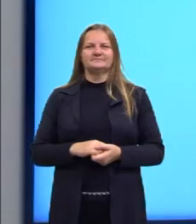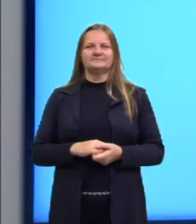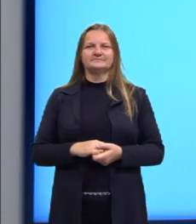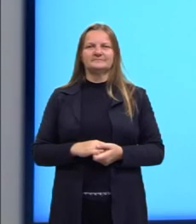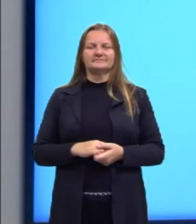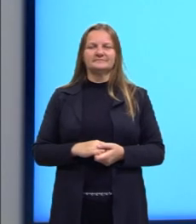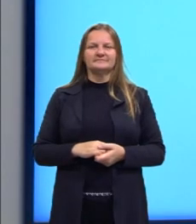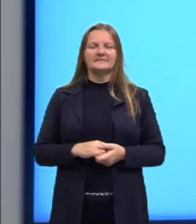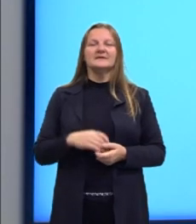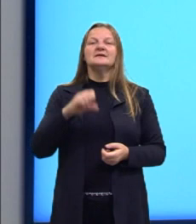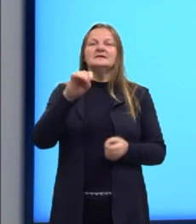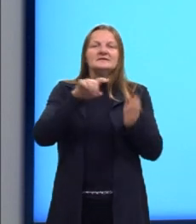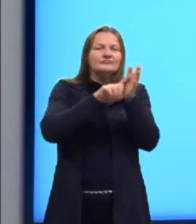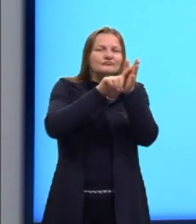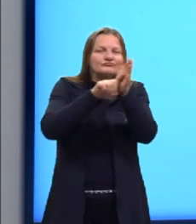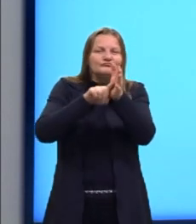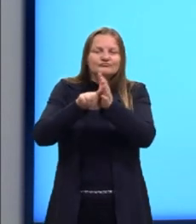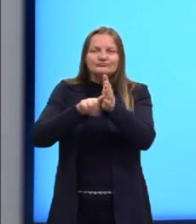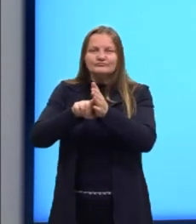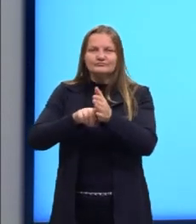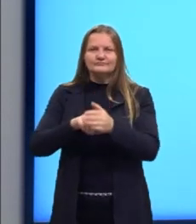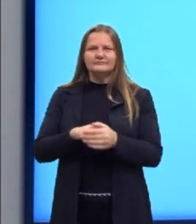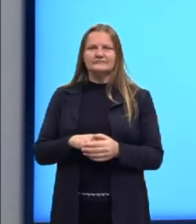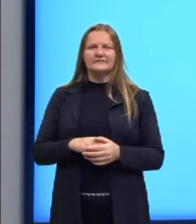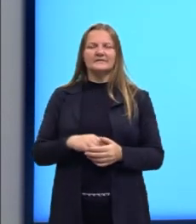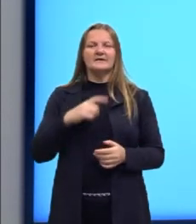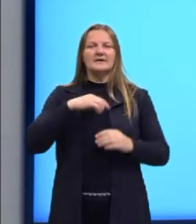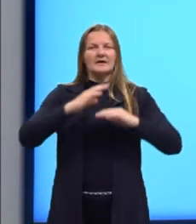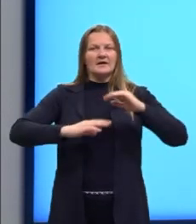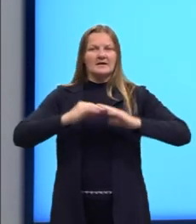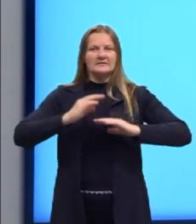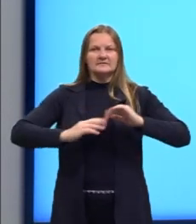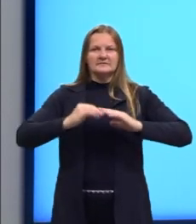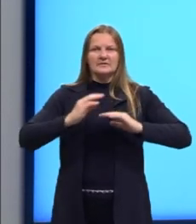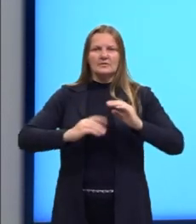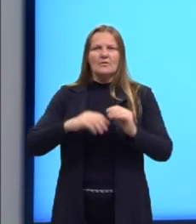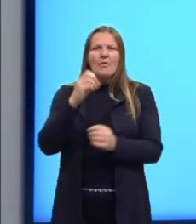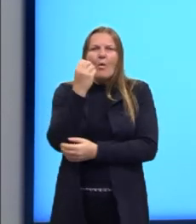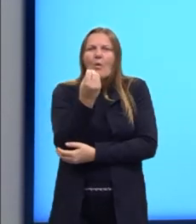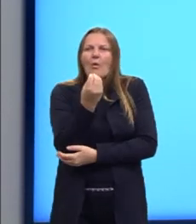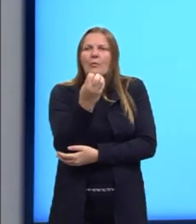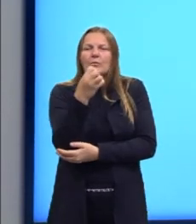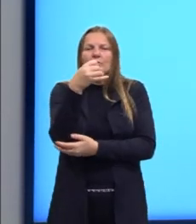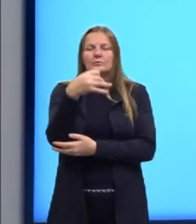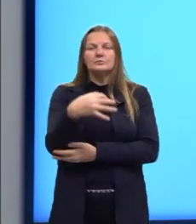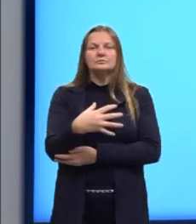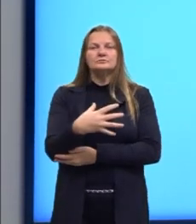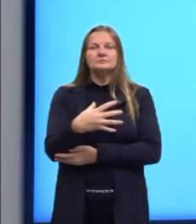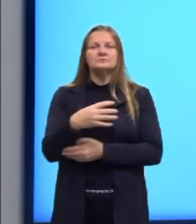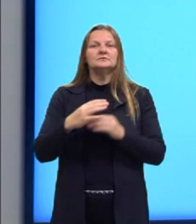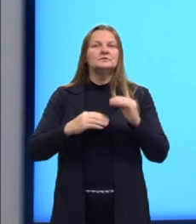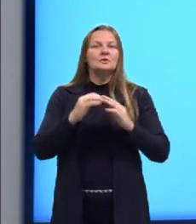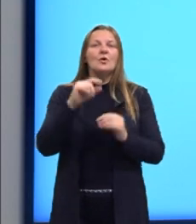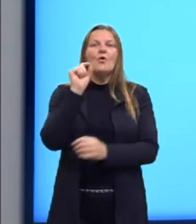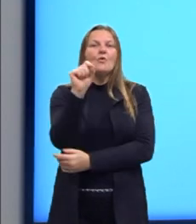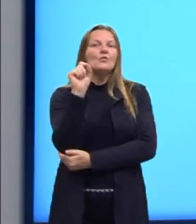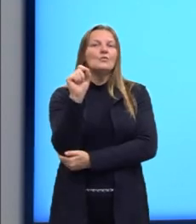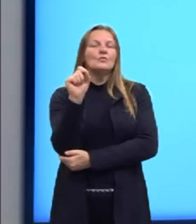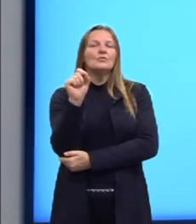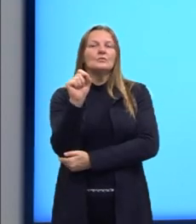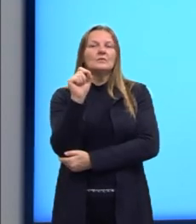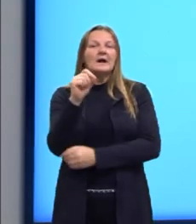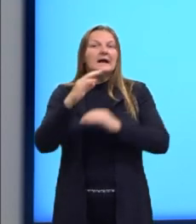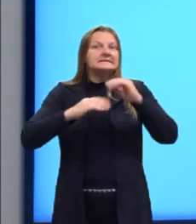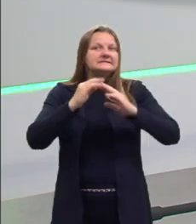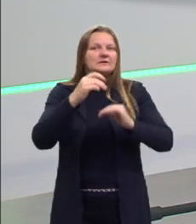Então, quando eu vou analisar a ação, ora, o que pode ser essa ação? O quê? Então,